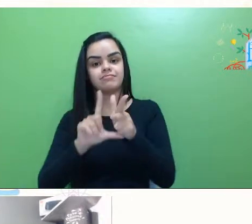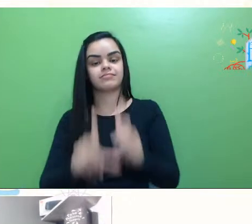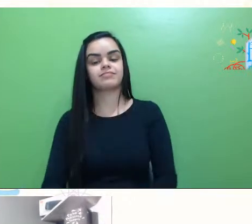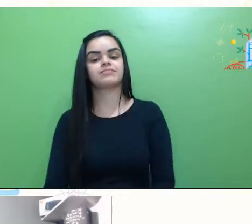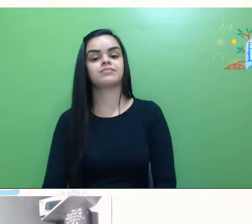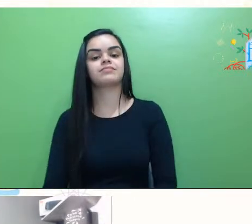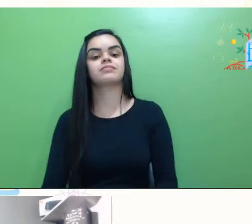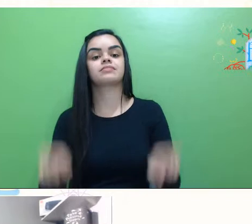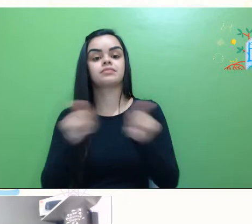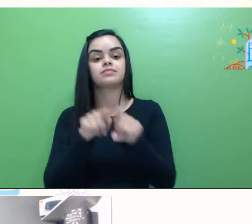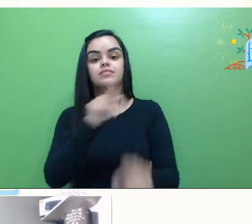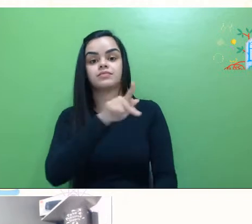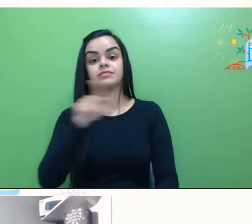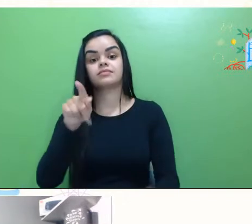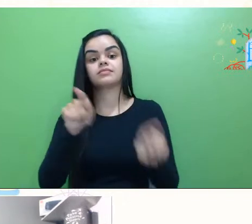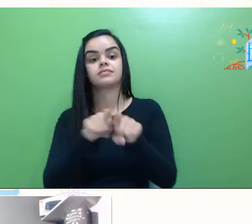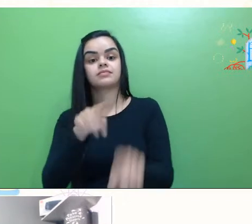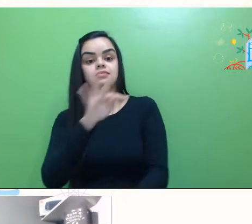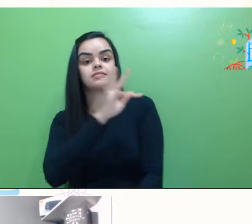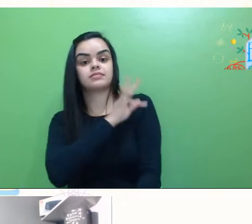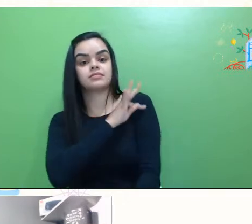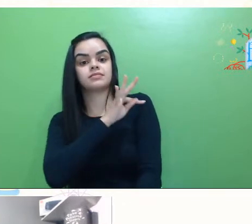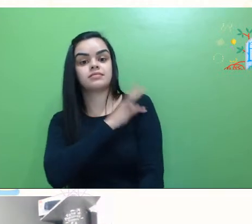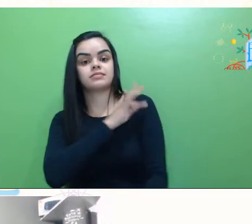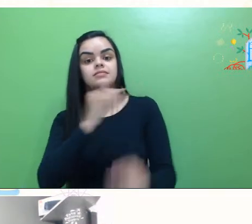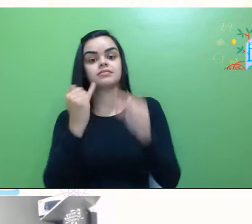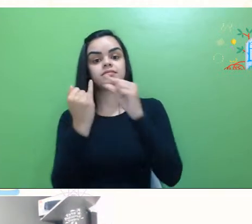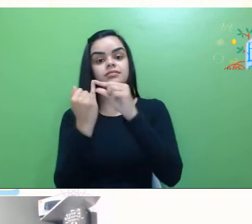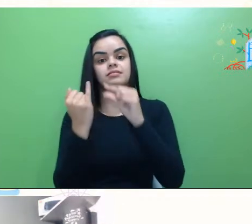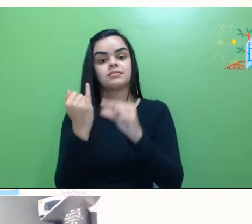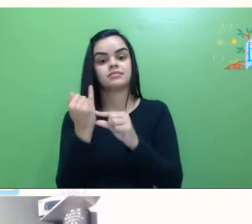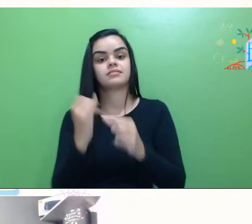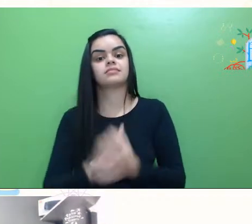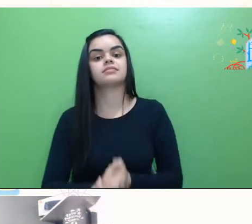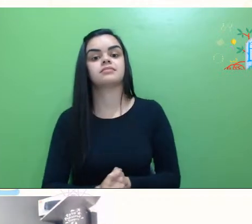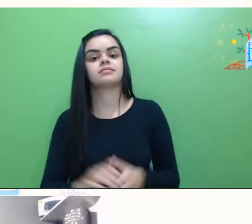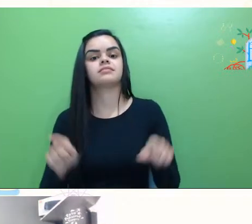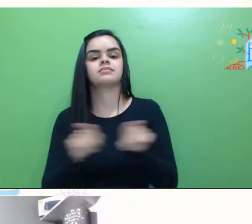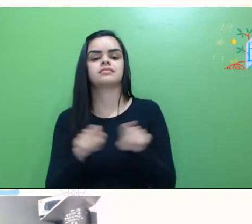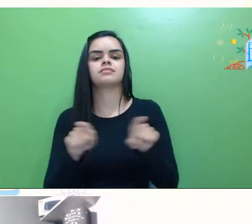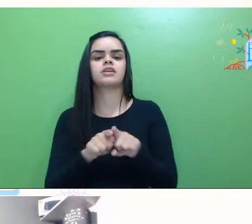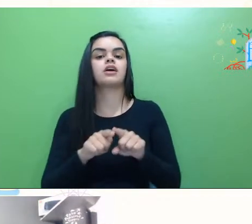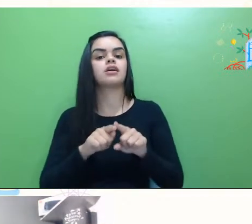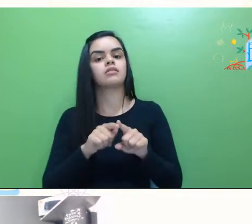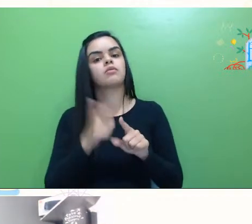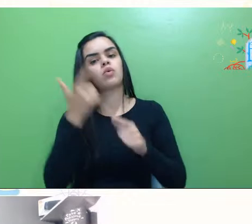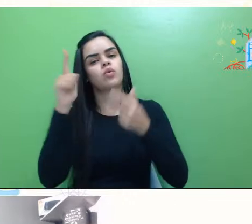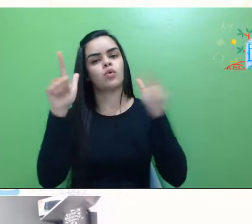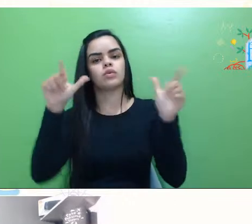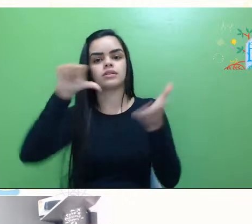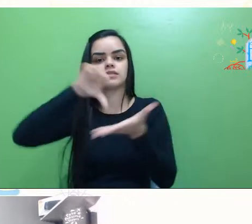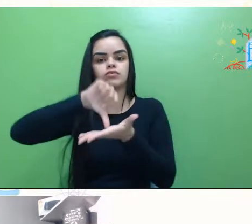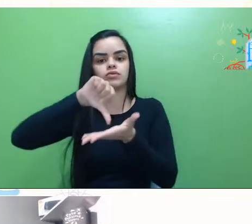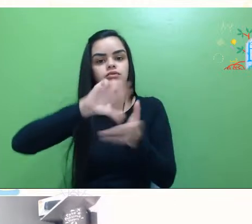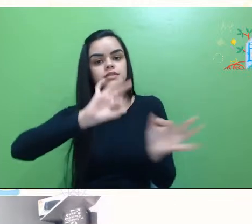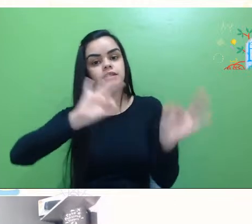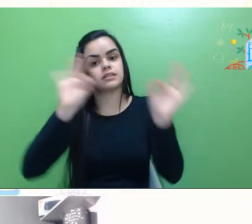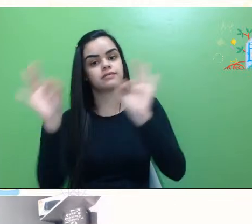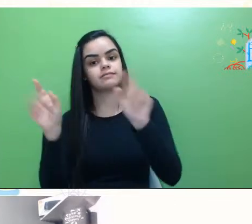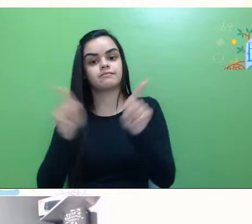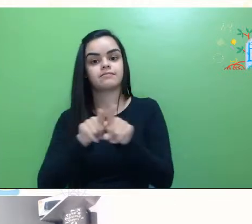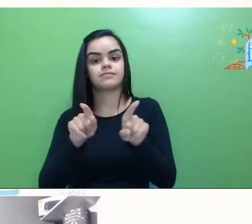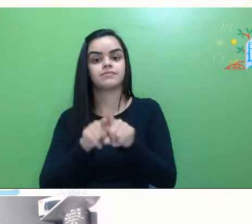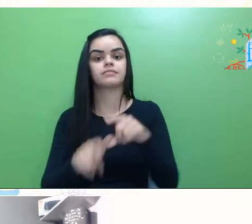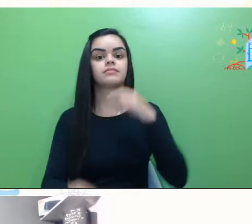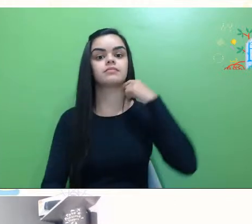aos docentes e técnicos do IFPR e das demais instituições também que estejam acompanhando. E